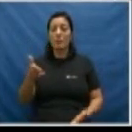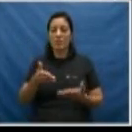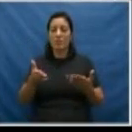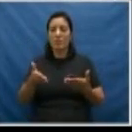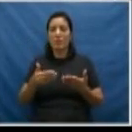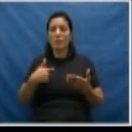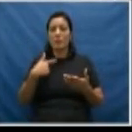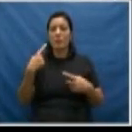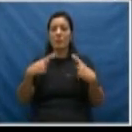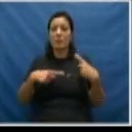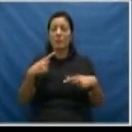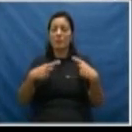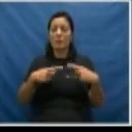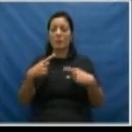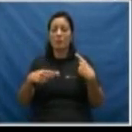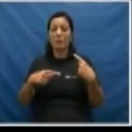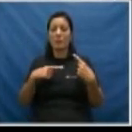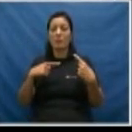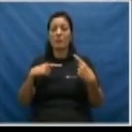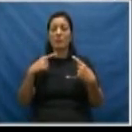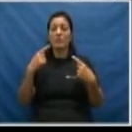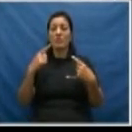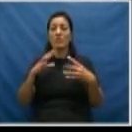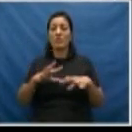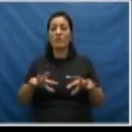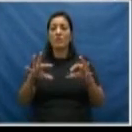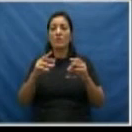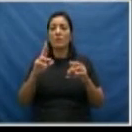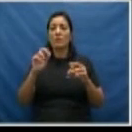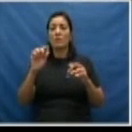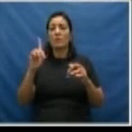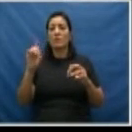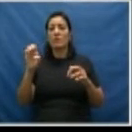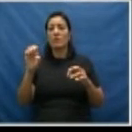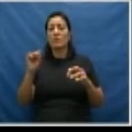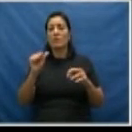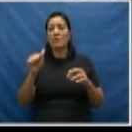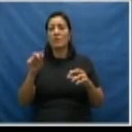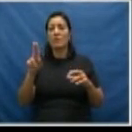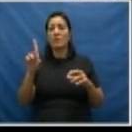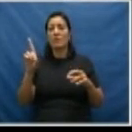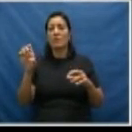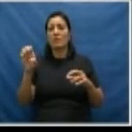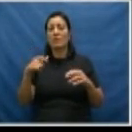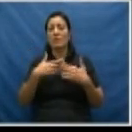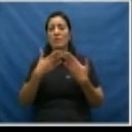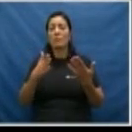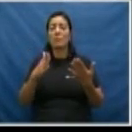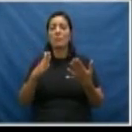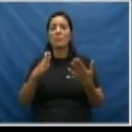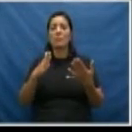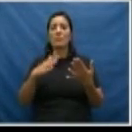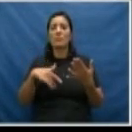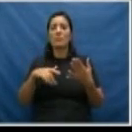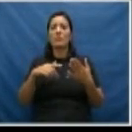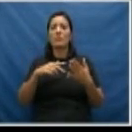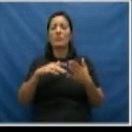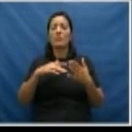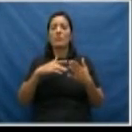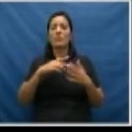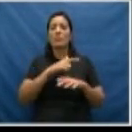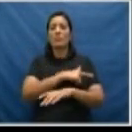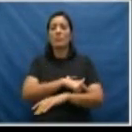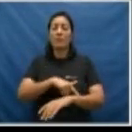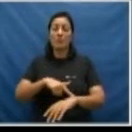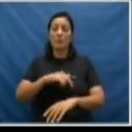debatendo, discutindo na rede de saúde e na educação também, a notificação